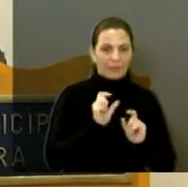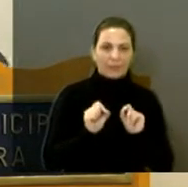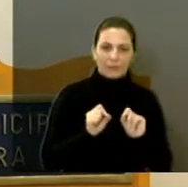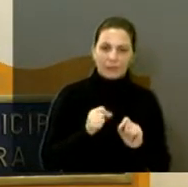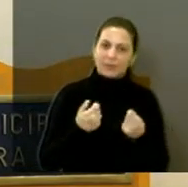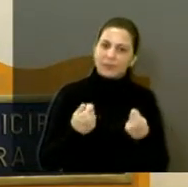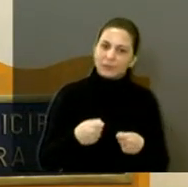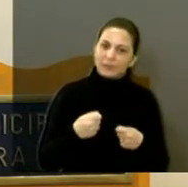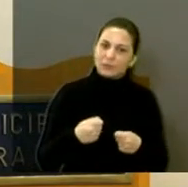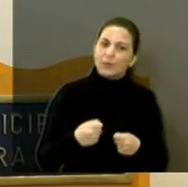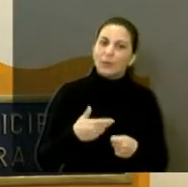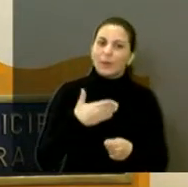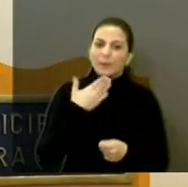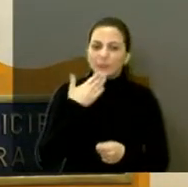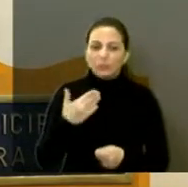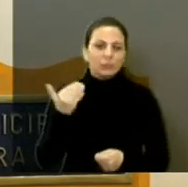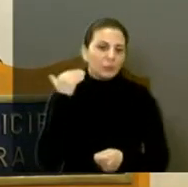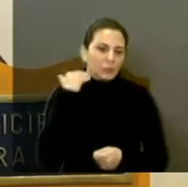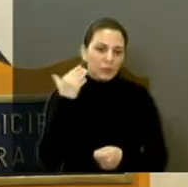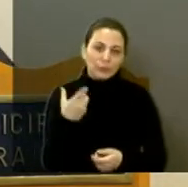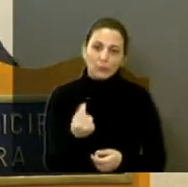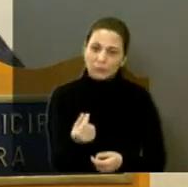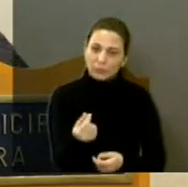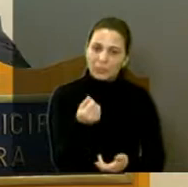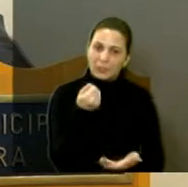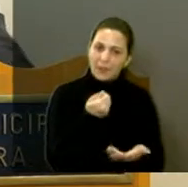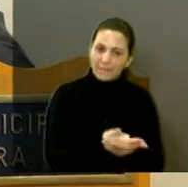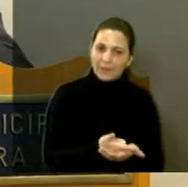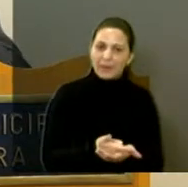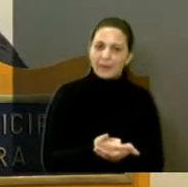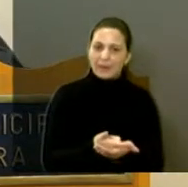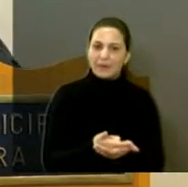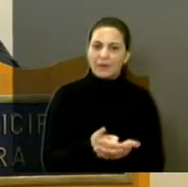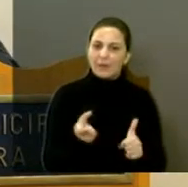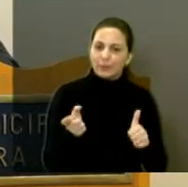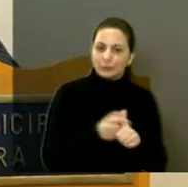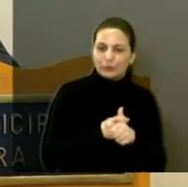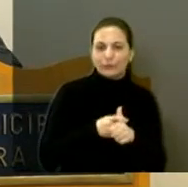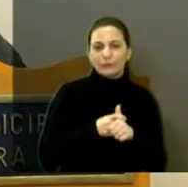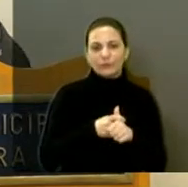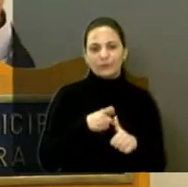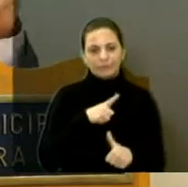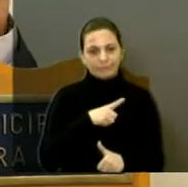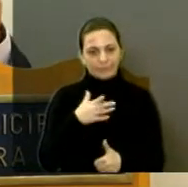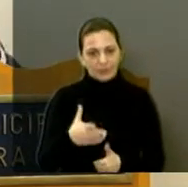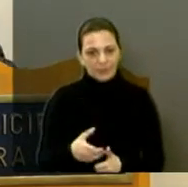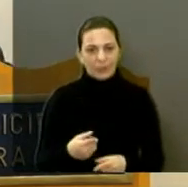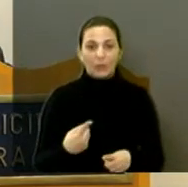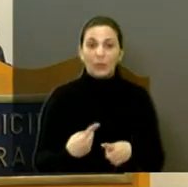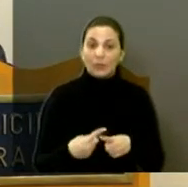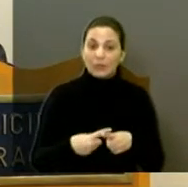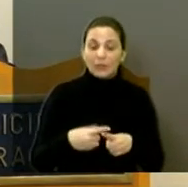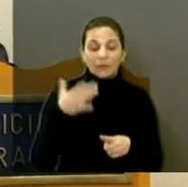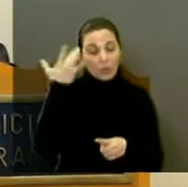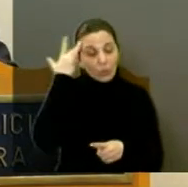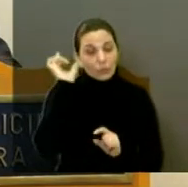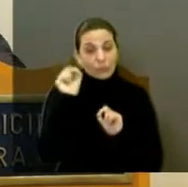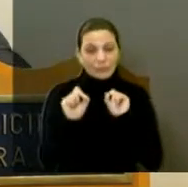teve que fazer empréstimo bancário para pagar a salda de dívida. Para quem não sabe,